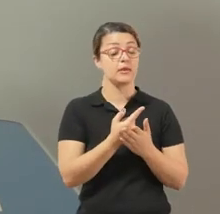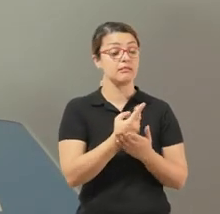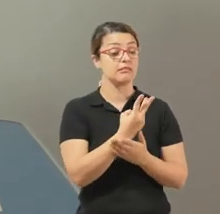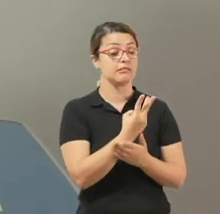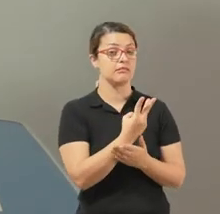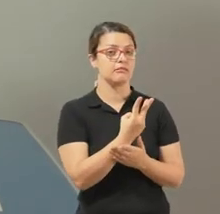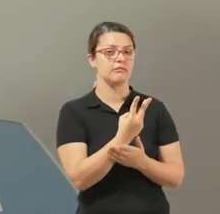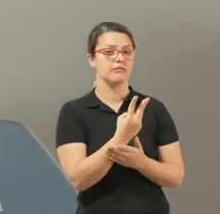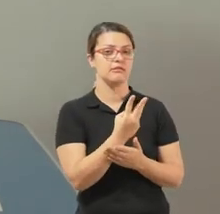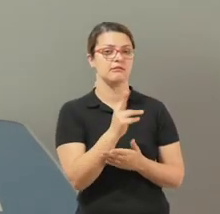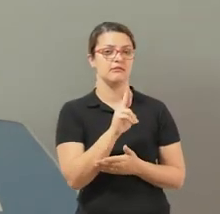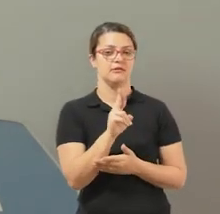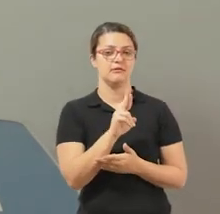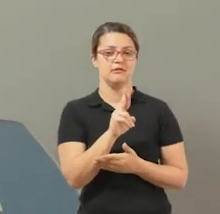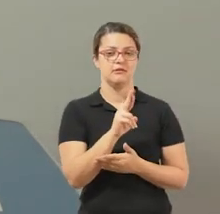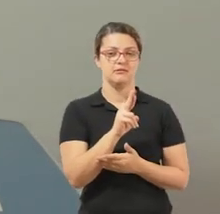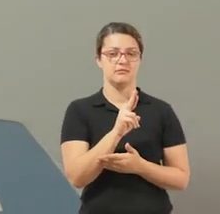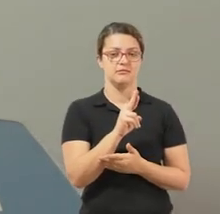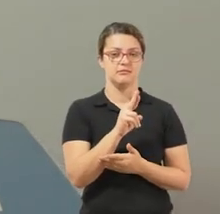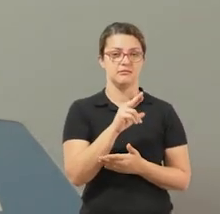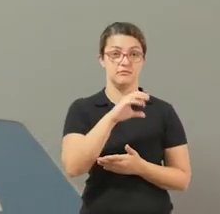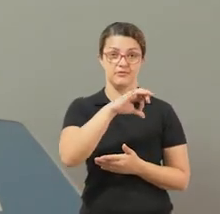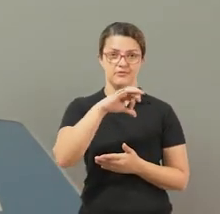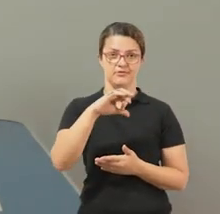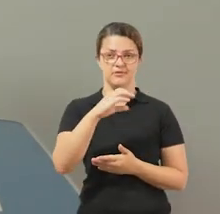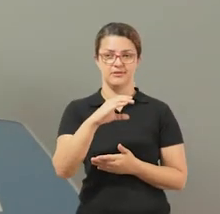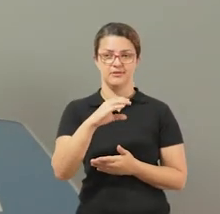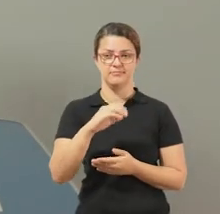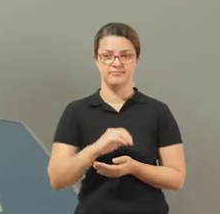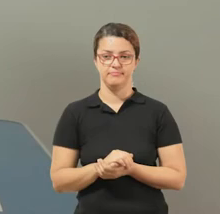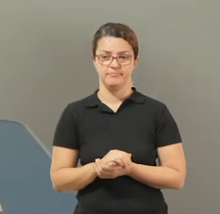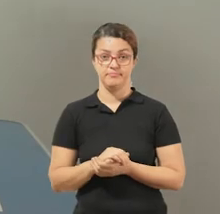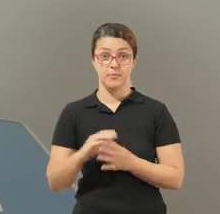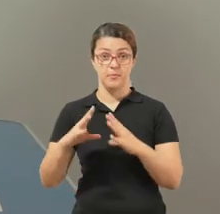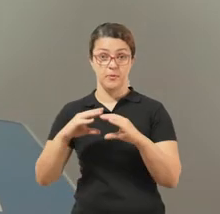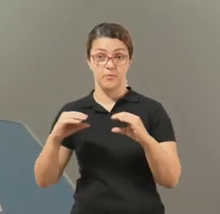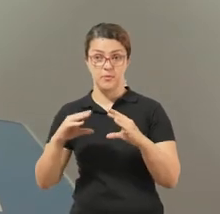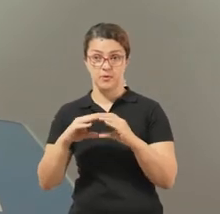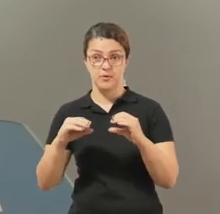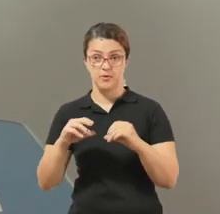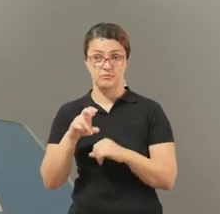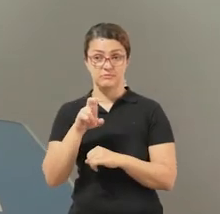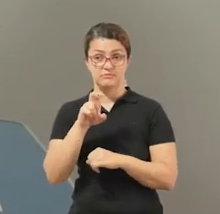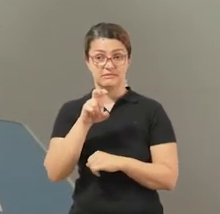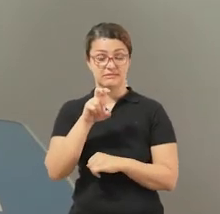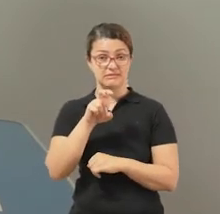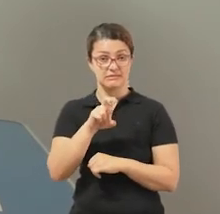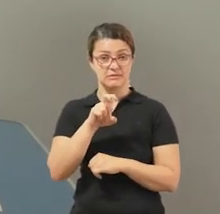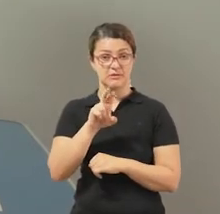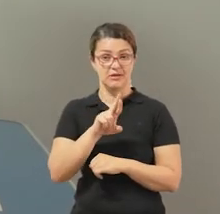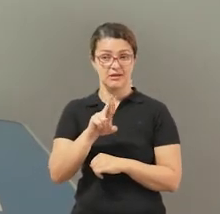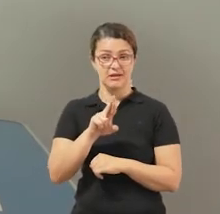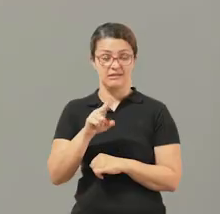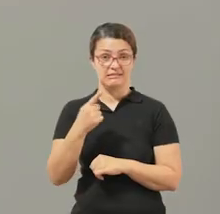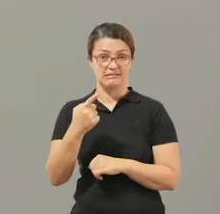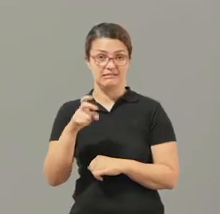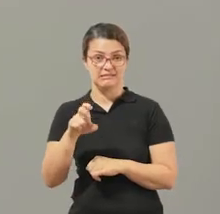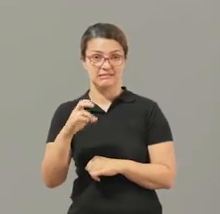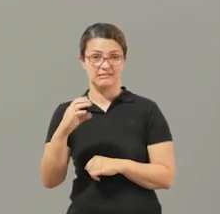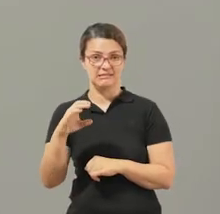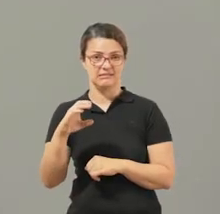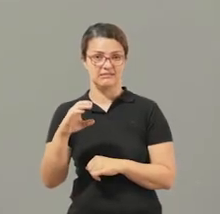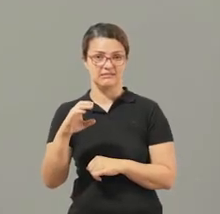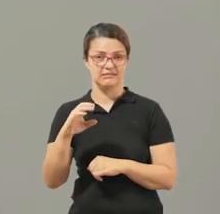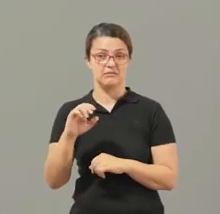,99 e esse mamão formosa R 5,15. O que vocês vão fazer com esses